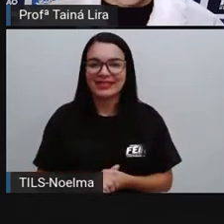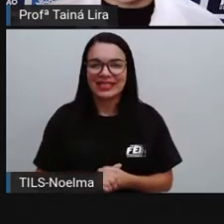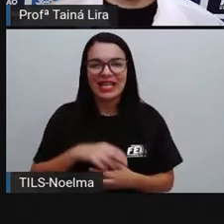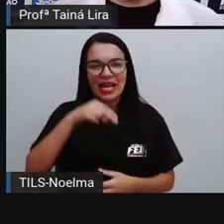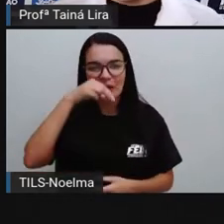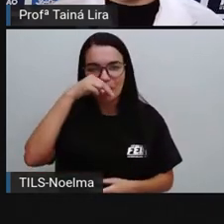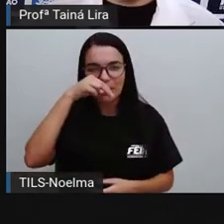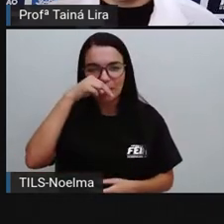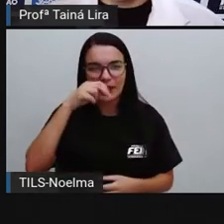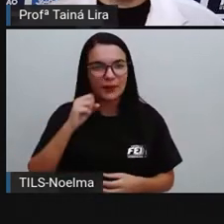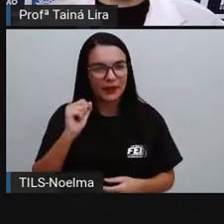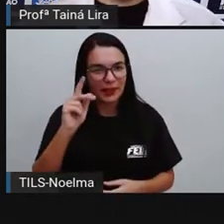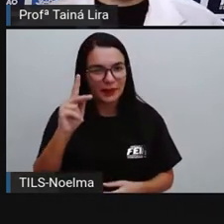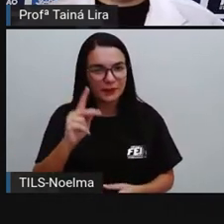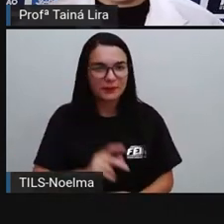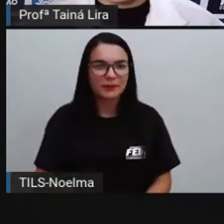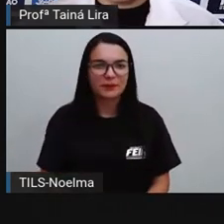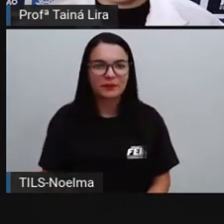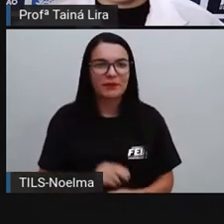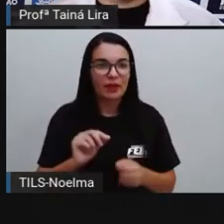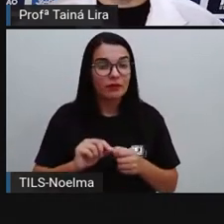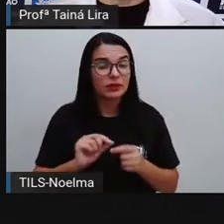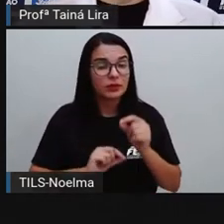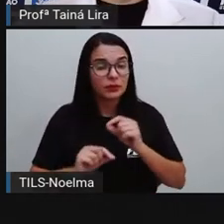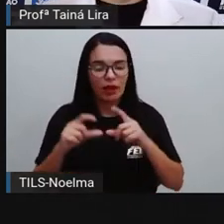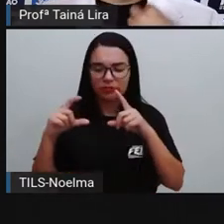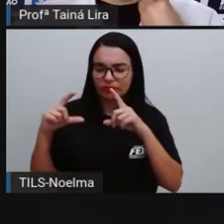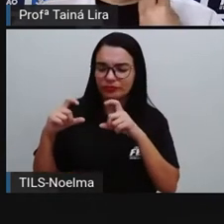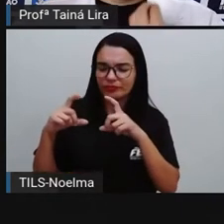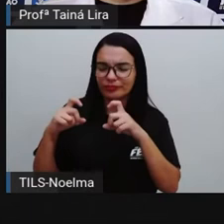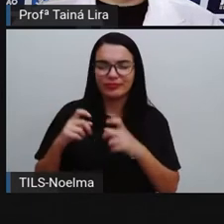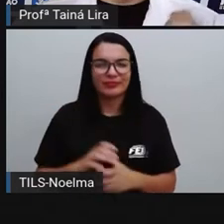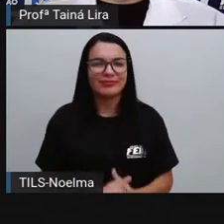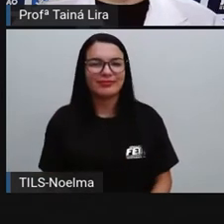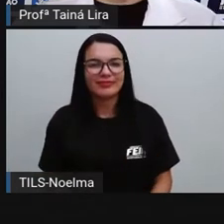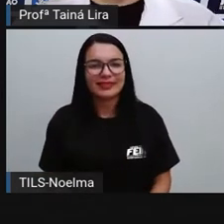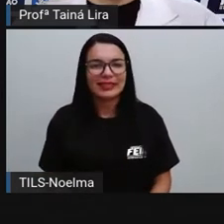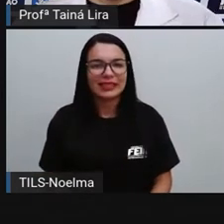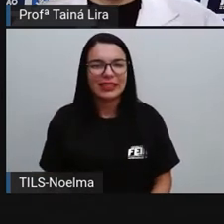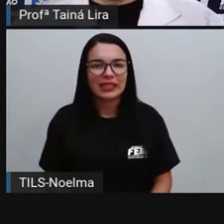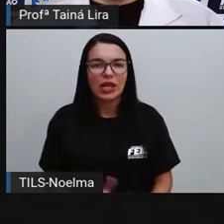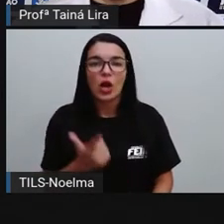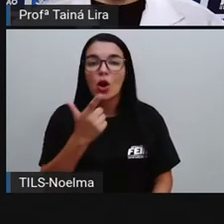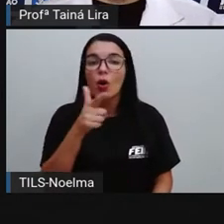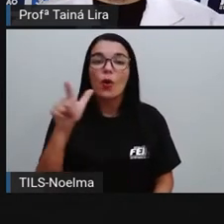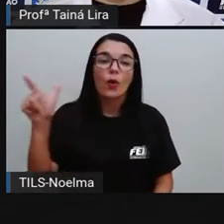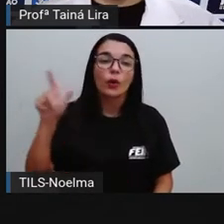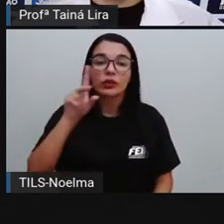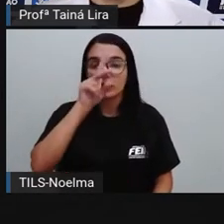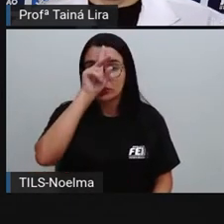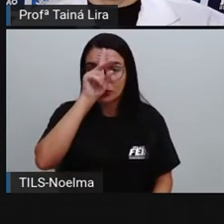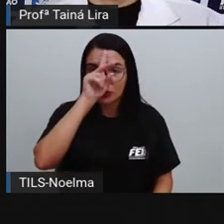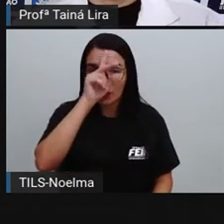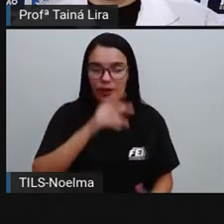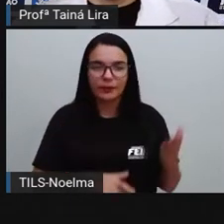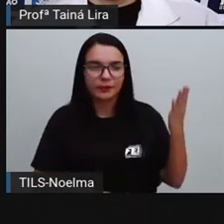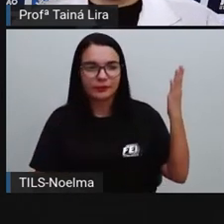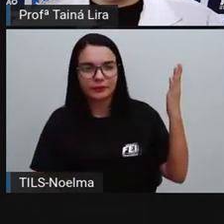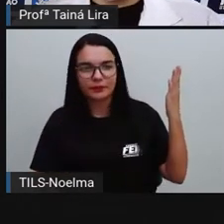Mônica, tá bom? Fazendo aí a foto dos amigos. Olha lá mais um.